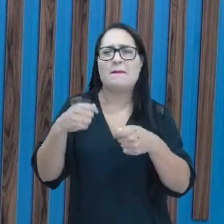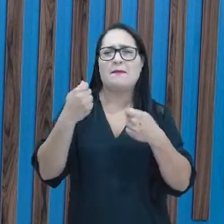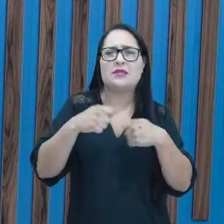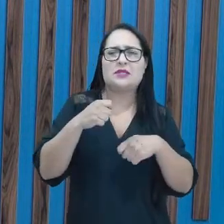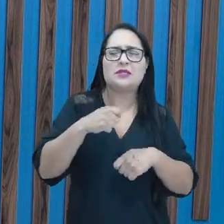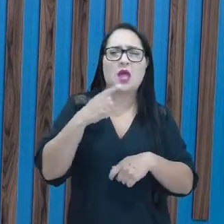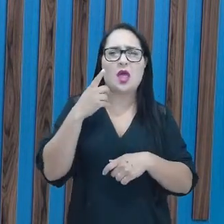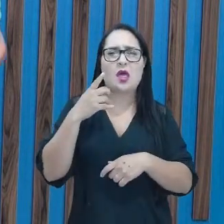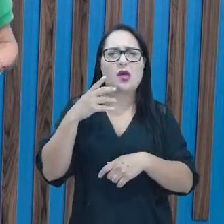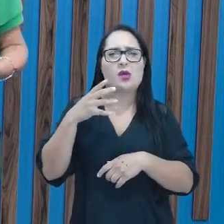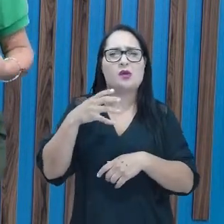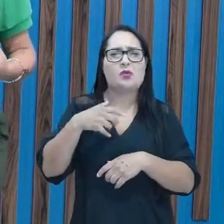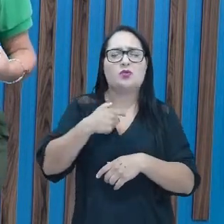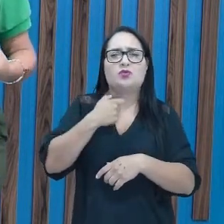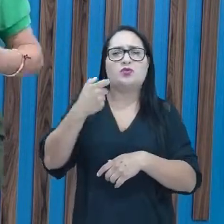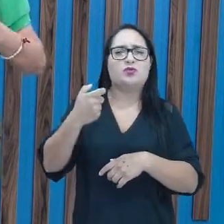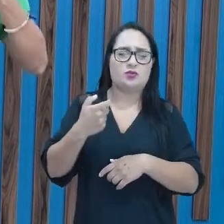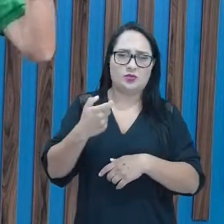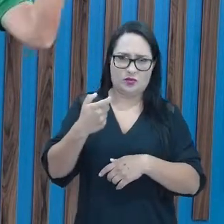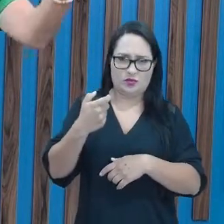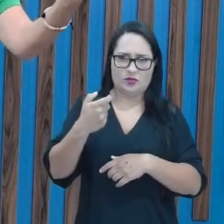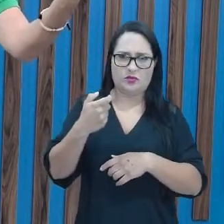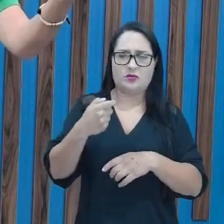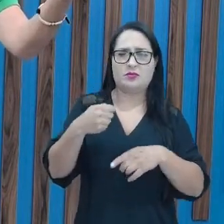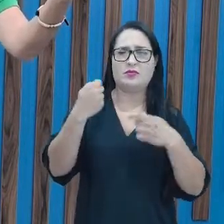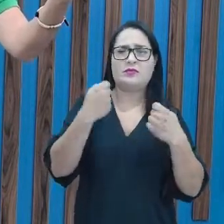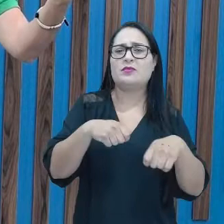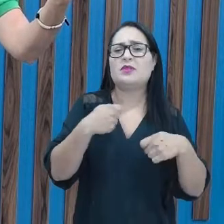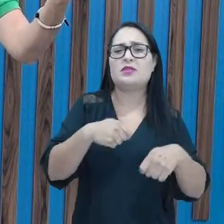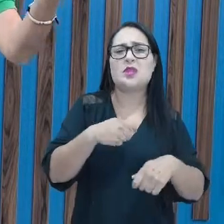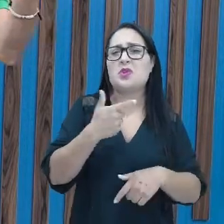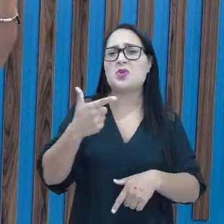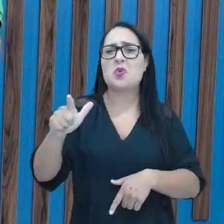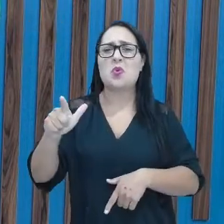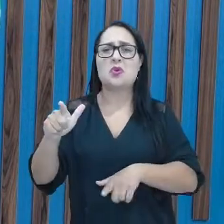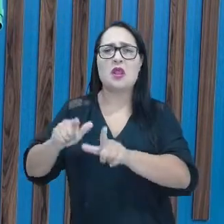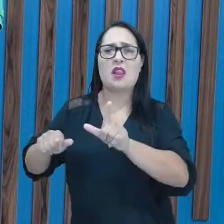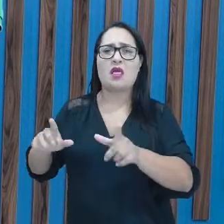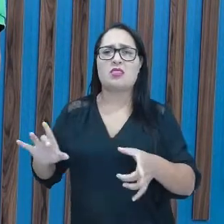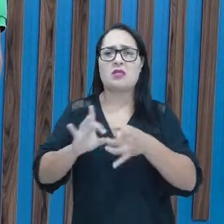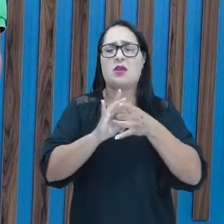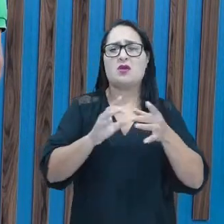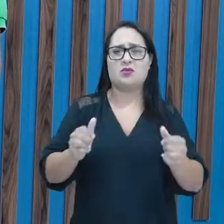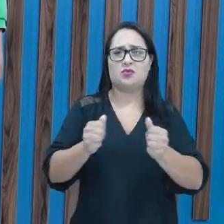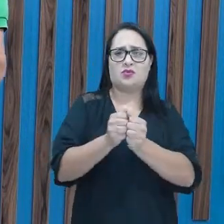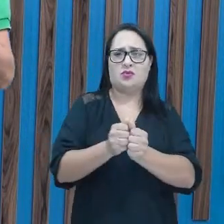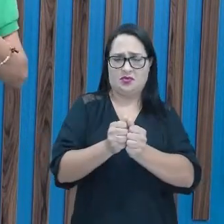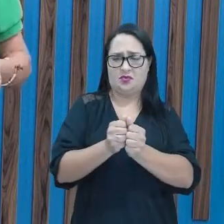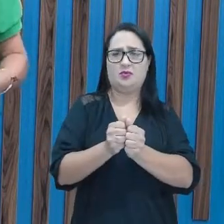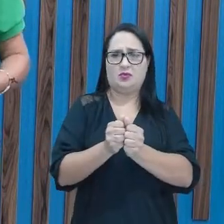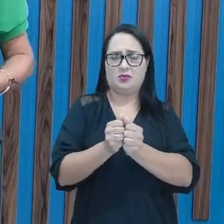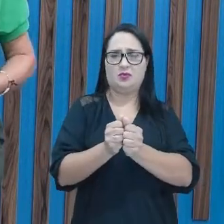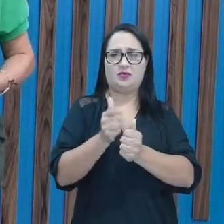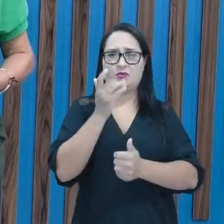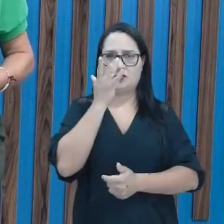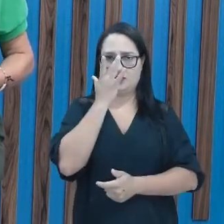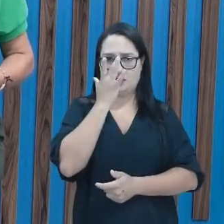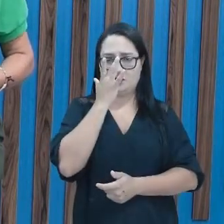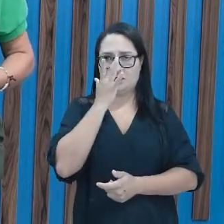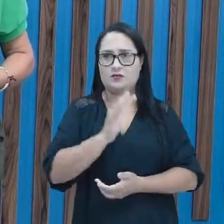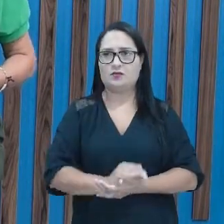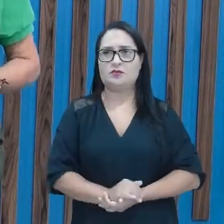elas precisam de outra letrinha para soar junto, tá, gente?